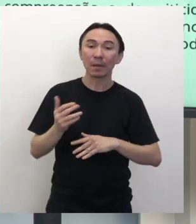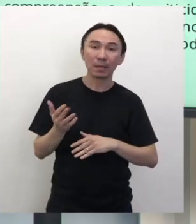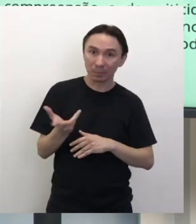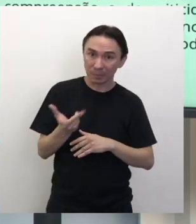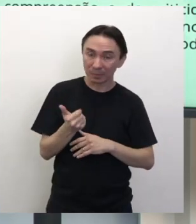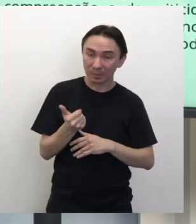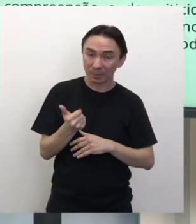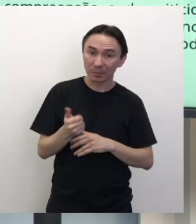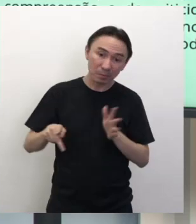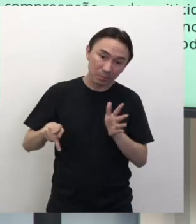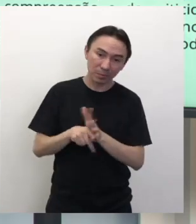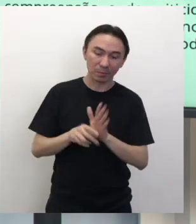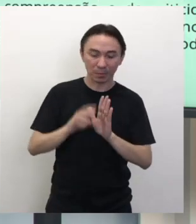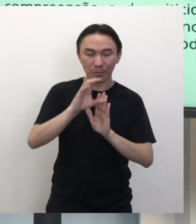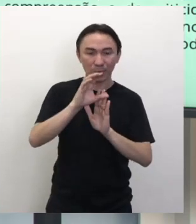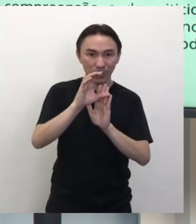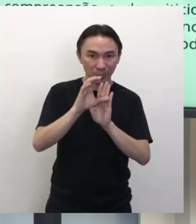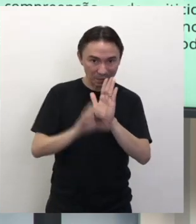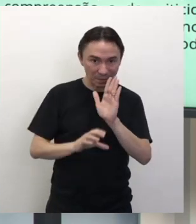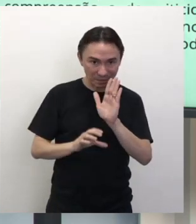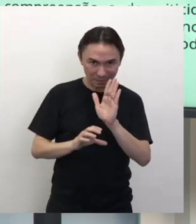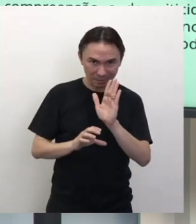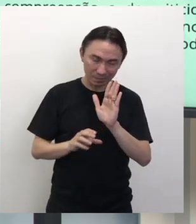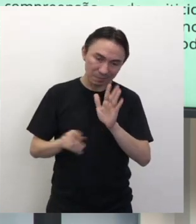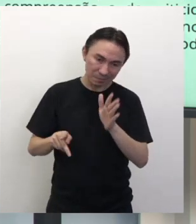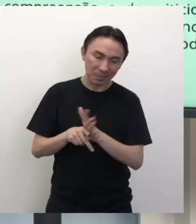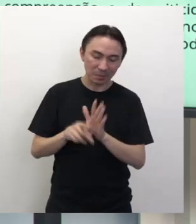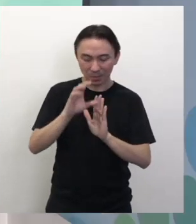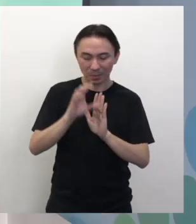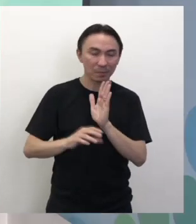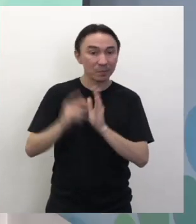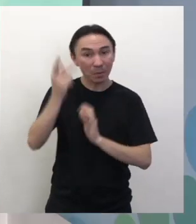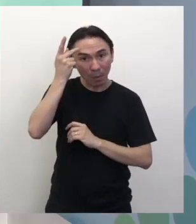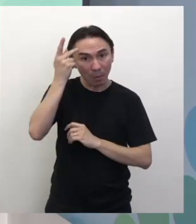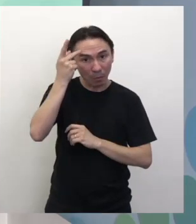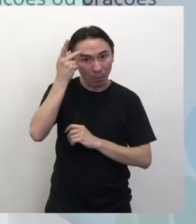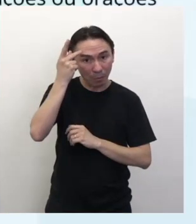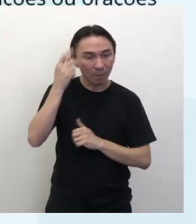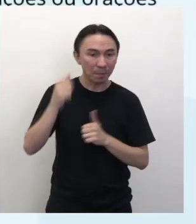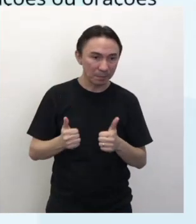vocês acompanhem pelo currículo do Estado de São Paulo. Então vamos lá à habilidade.